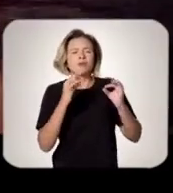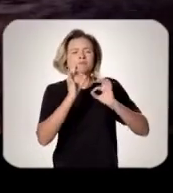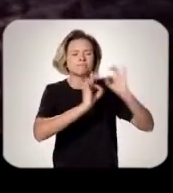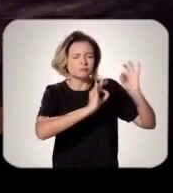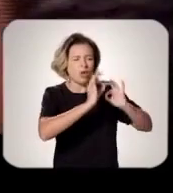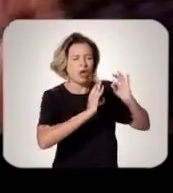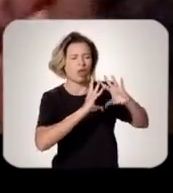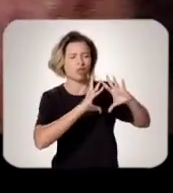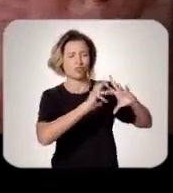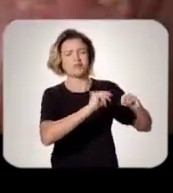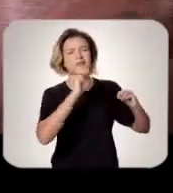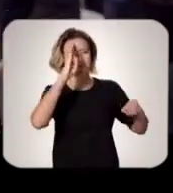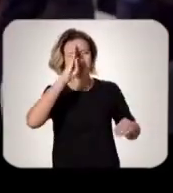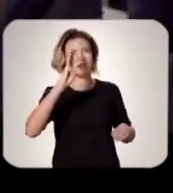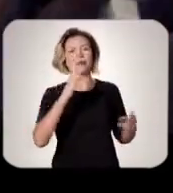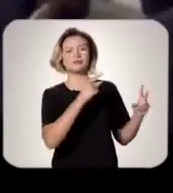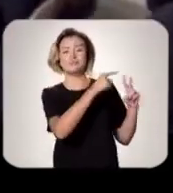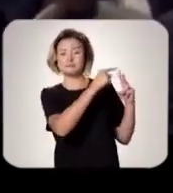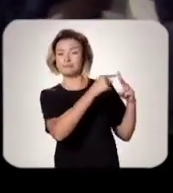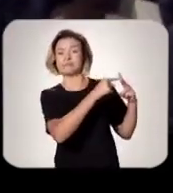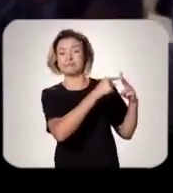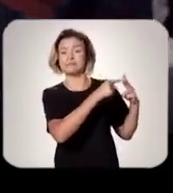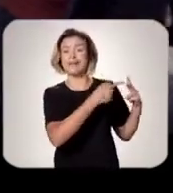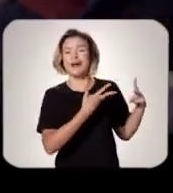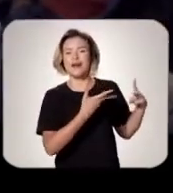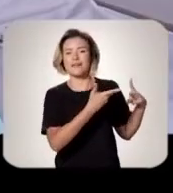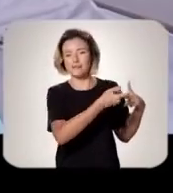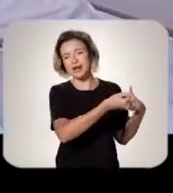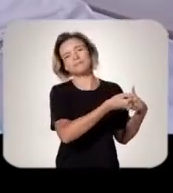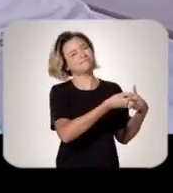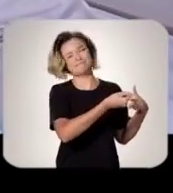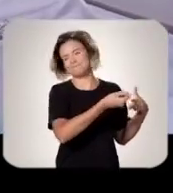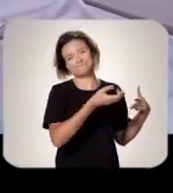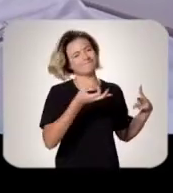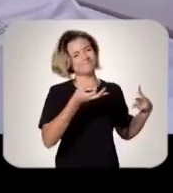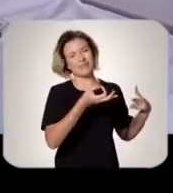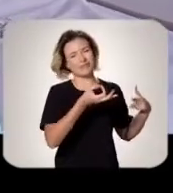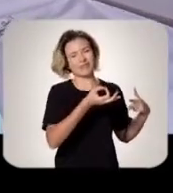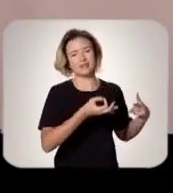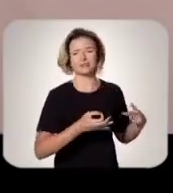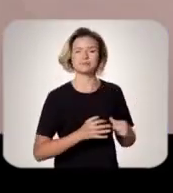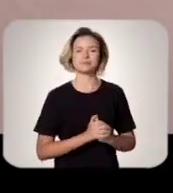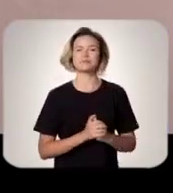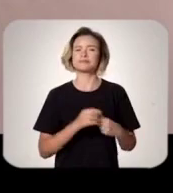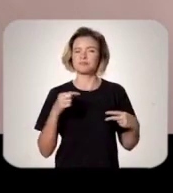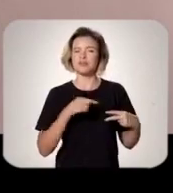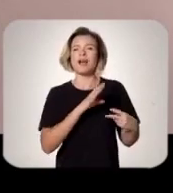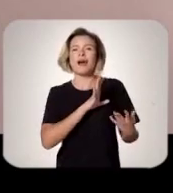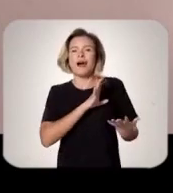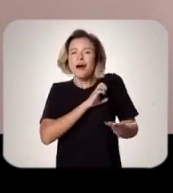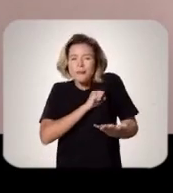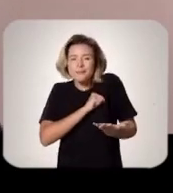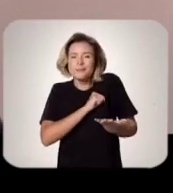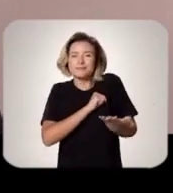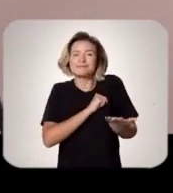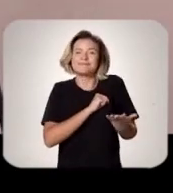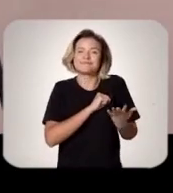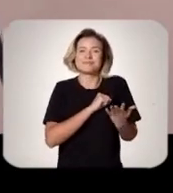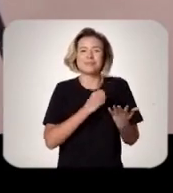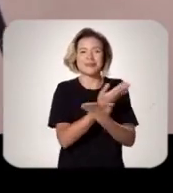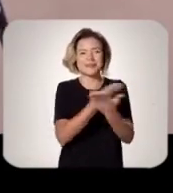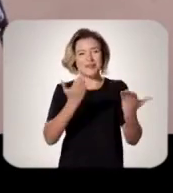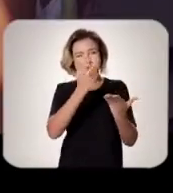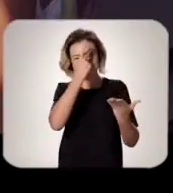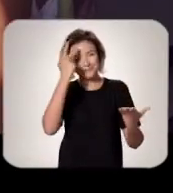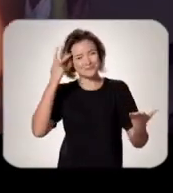isso Então os dois souberam fazer isso Fazer E fizeram defeito Fizeram por amor Ao